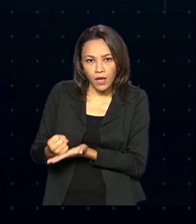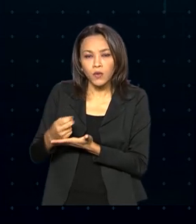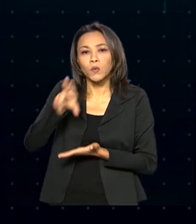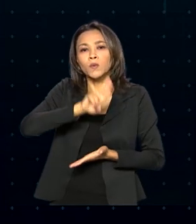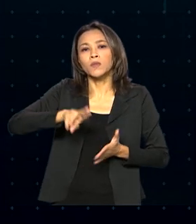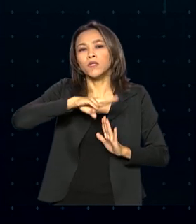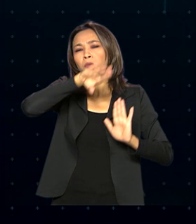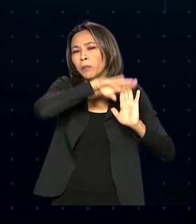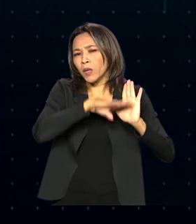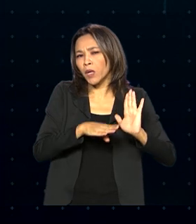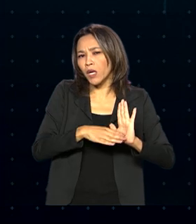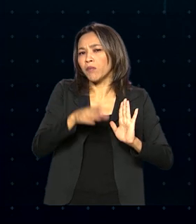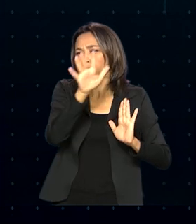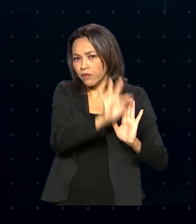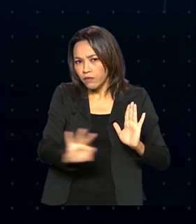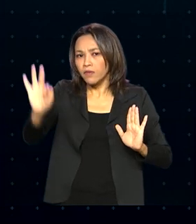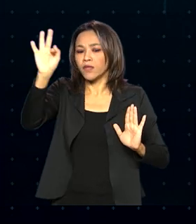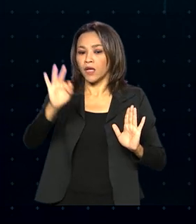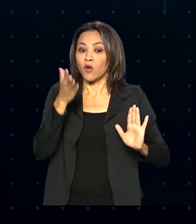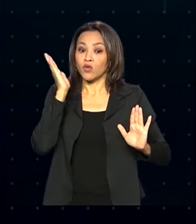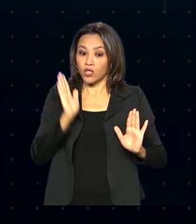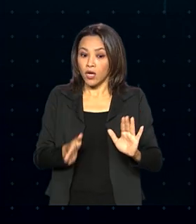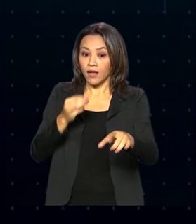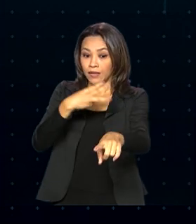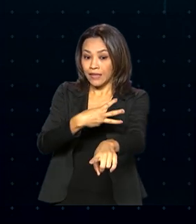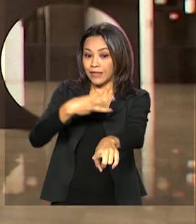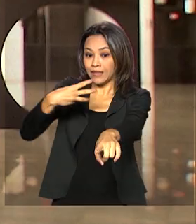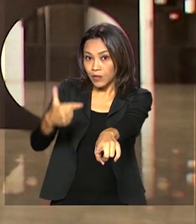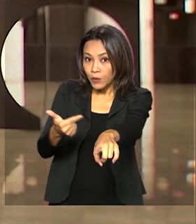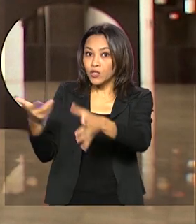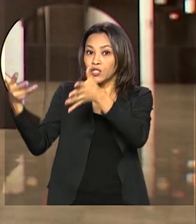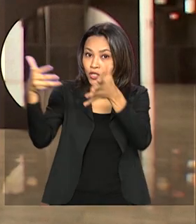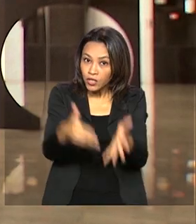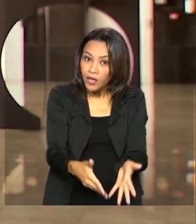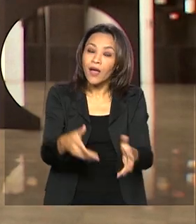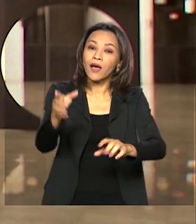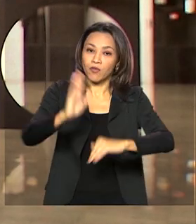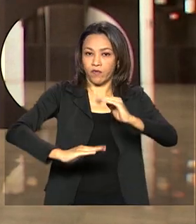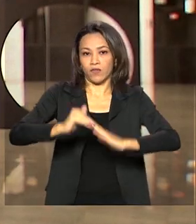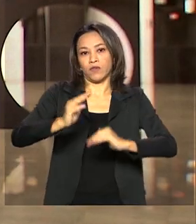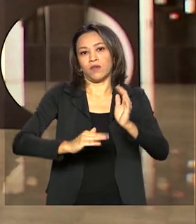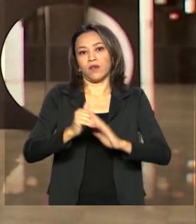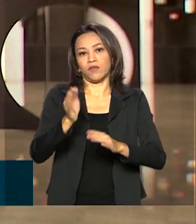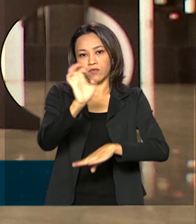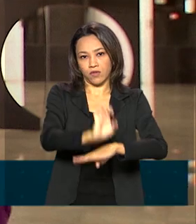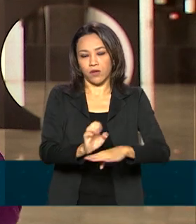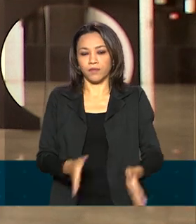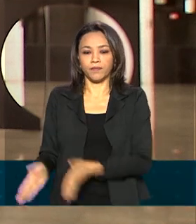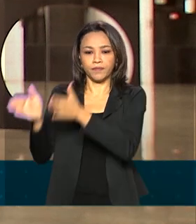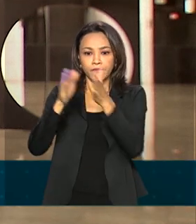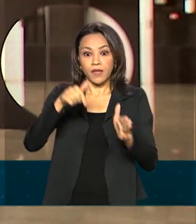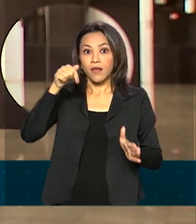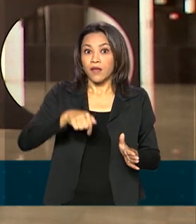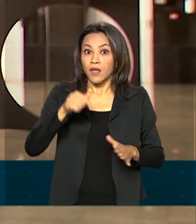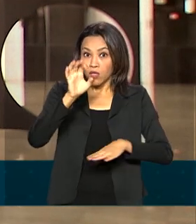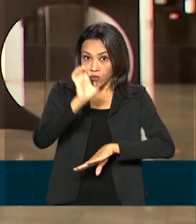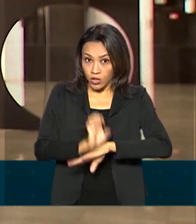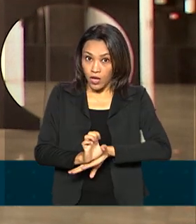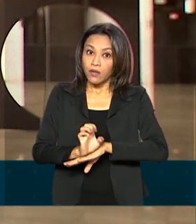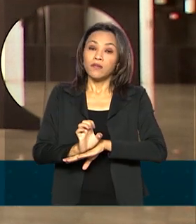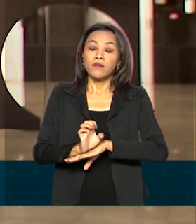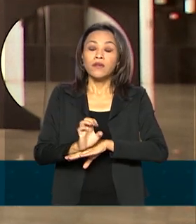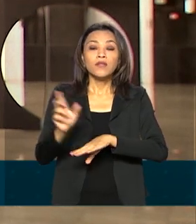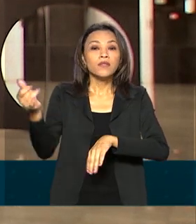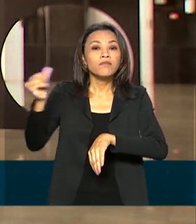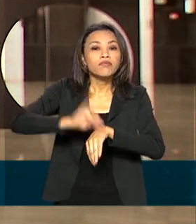Médicos. 32 já chegaram ao estado. É estável o fornecimento de oxigênio em Manaus. Mas o objetivo do